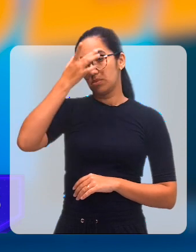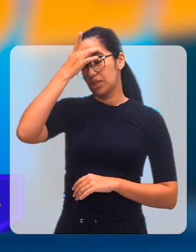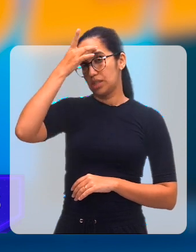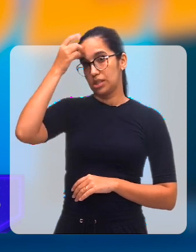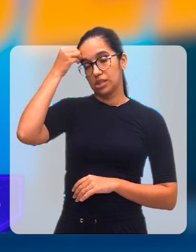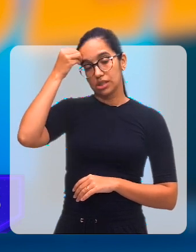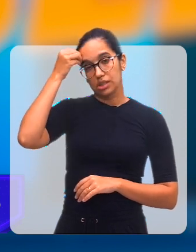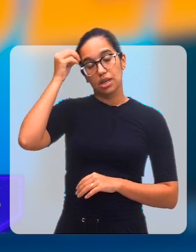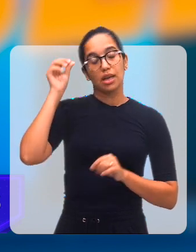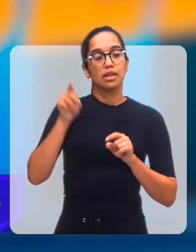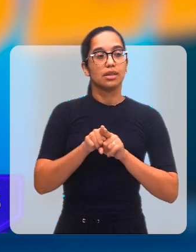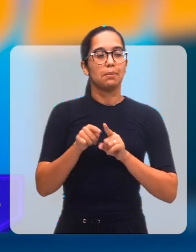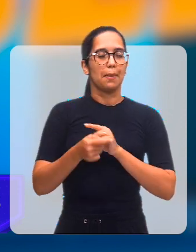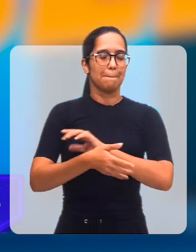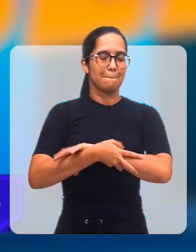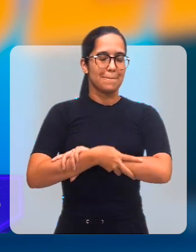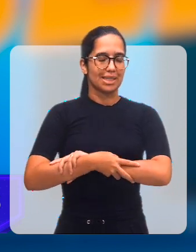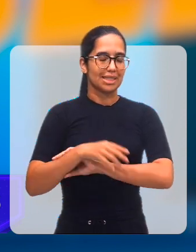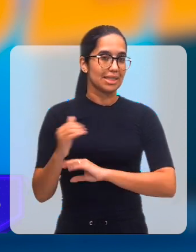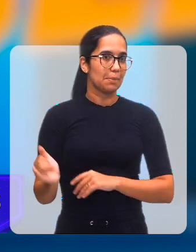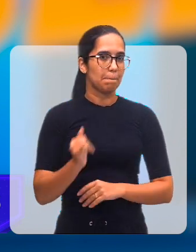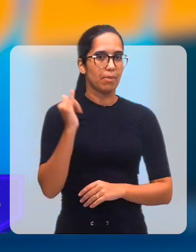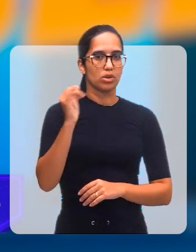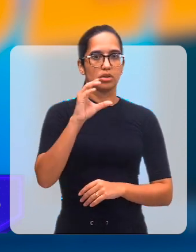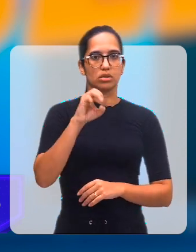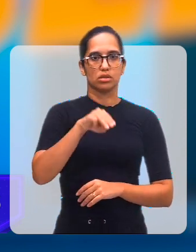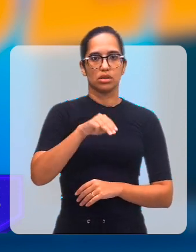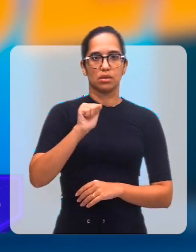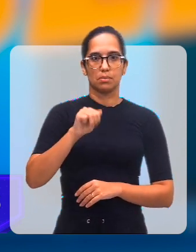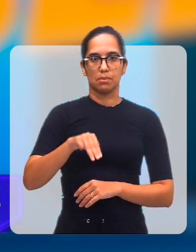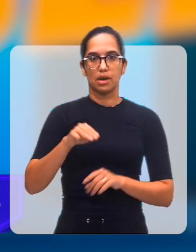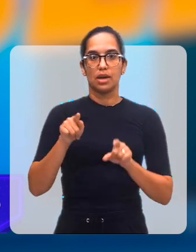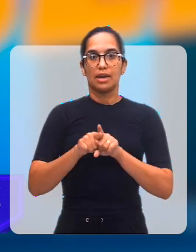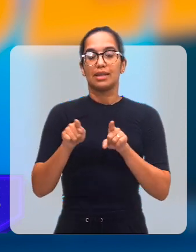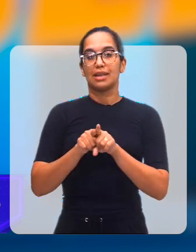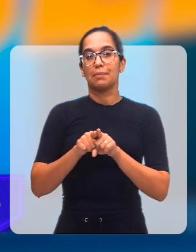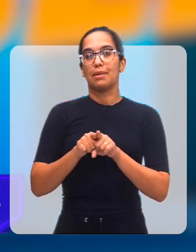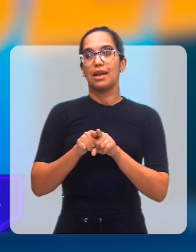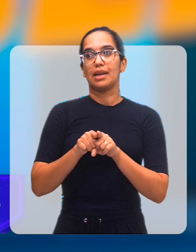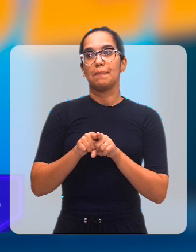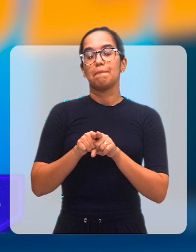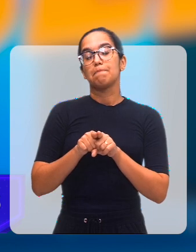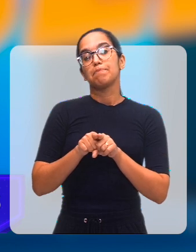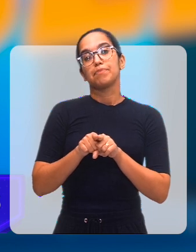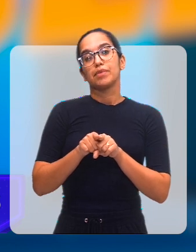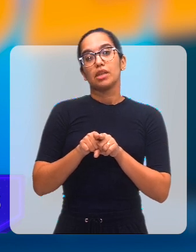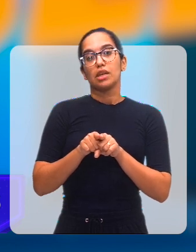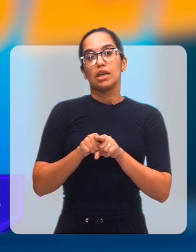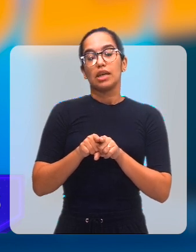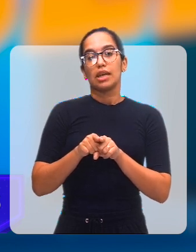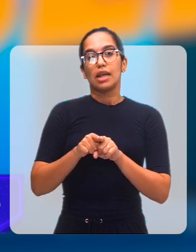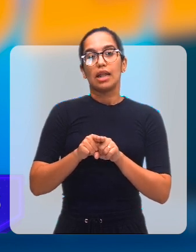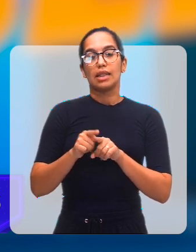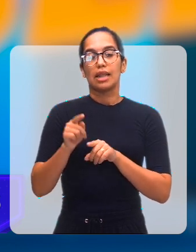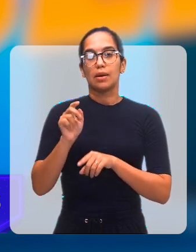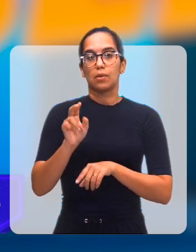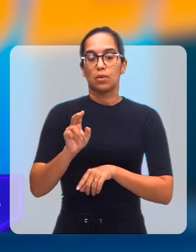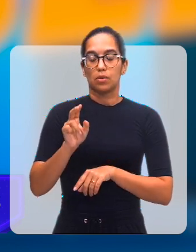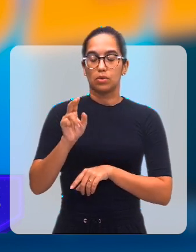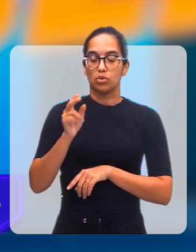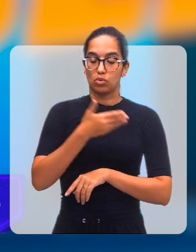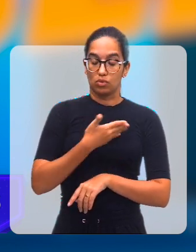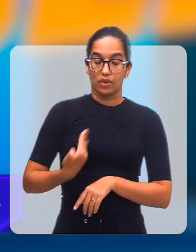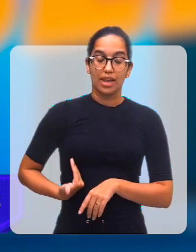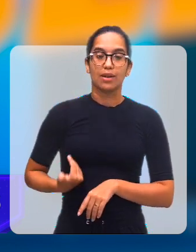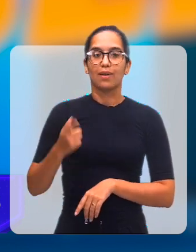de parceiras muito fortes do CEMAN e da sociedade, que são as faculdades, as universidades, que nós temos